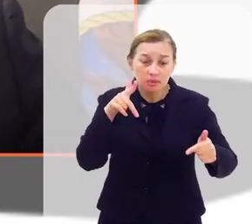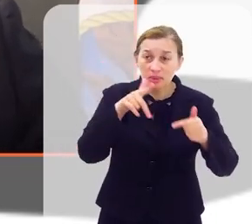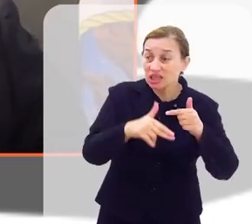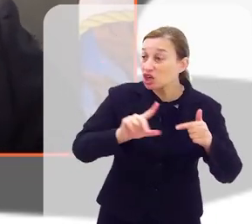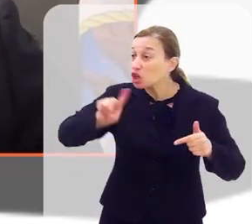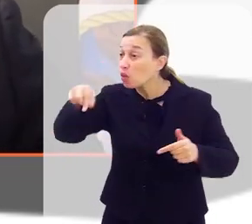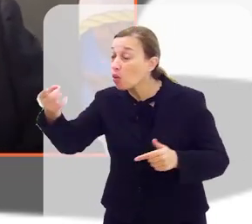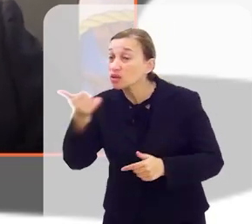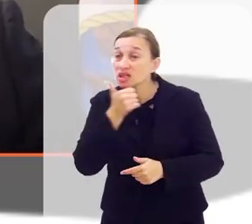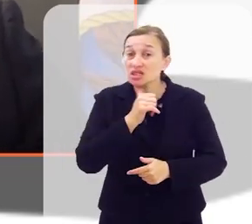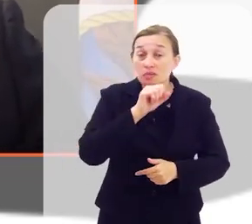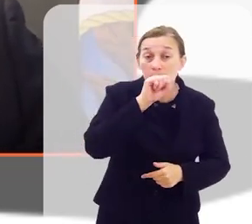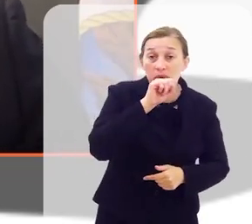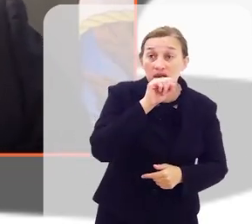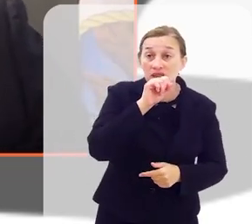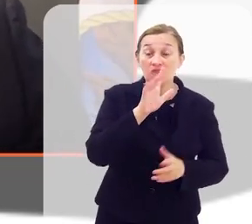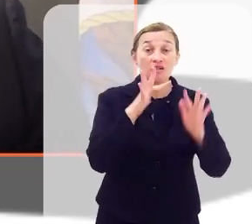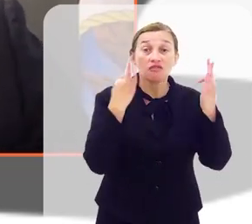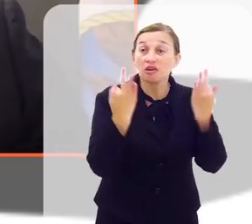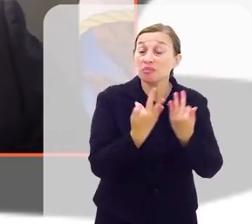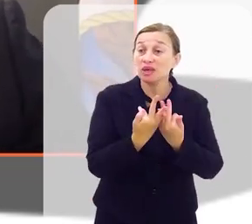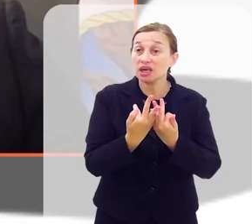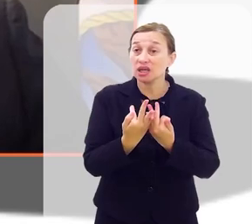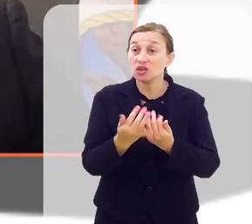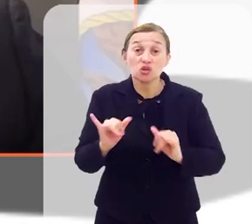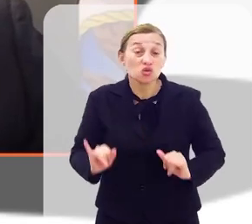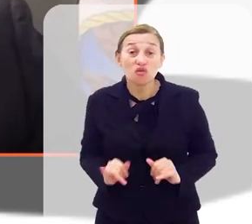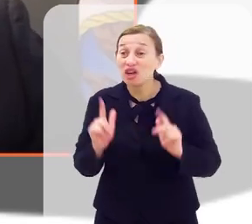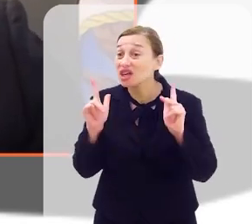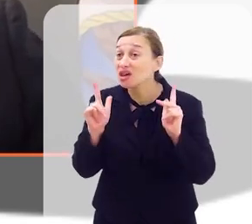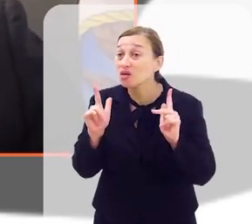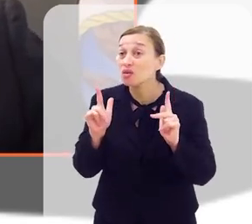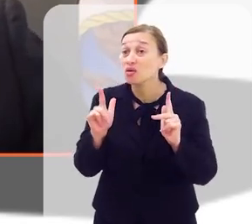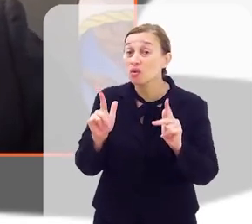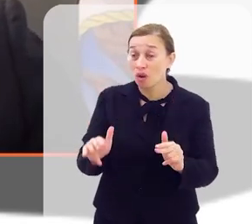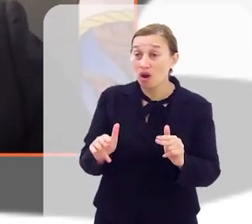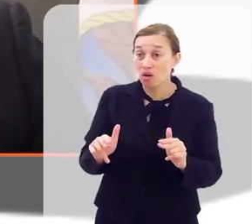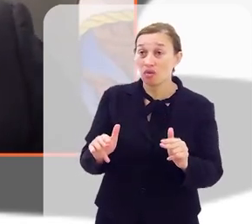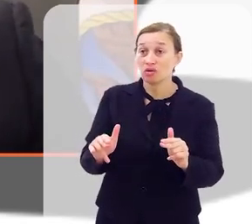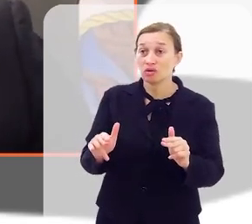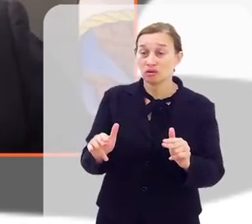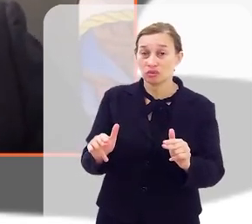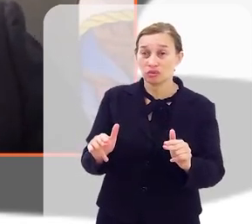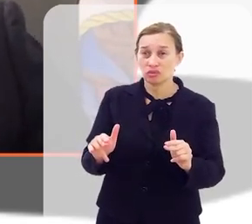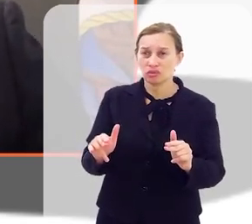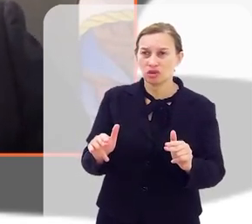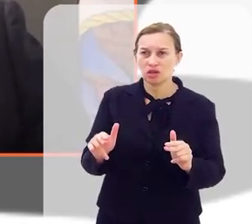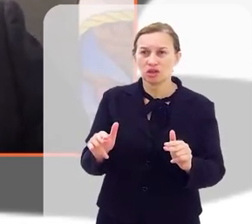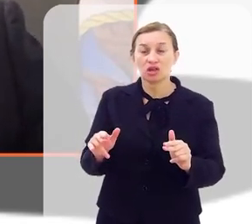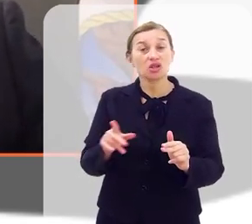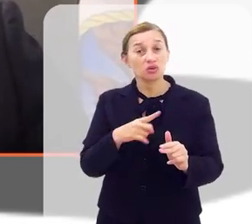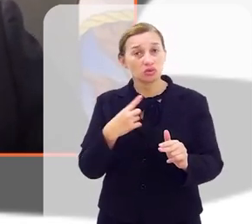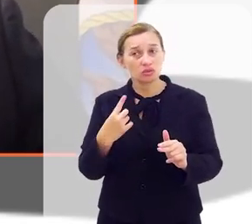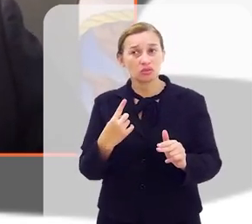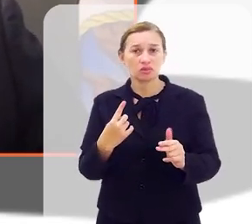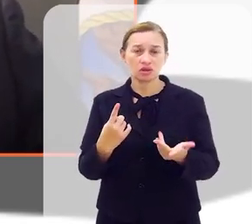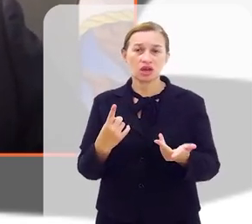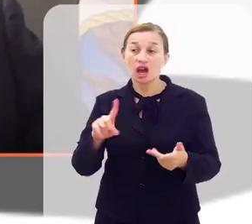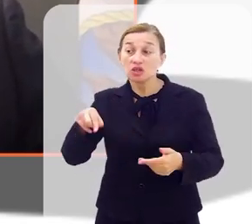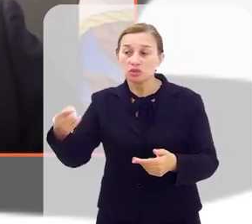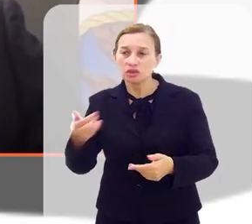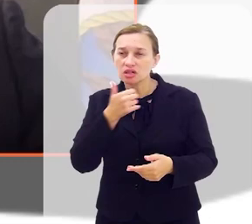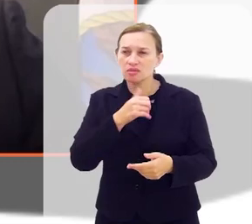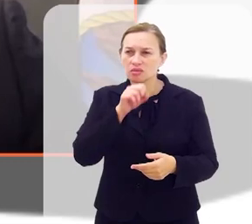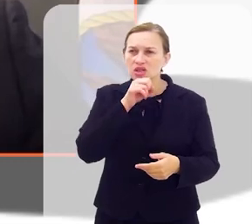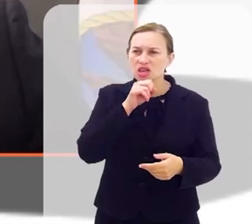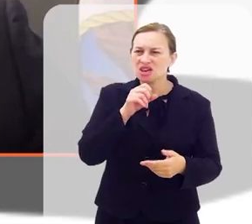outras mães ou outras famílias viessem sofrer aquilo que todos nós estamos sujeitos. Muitas